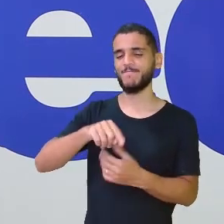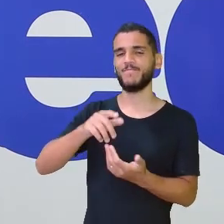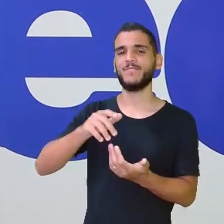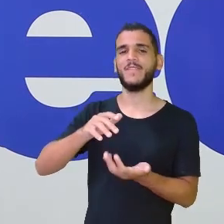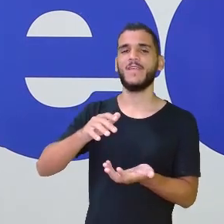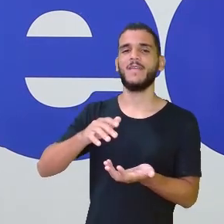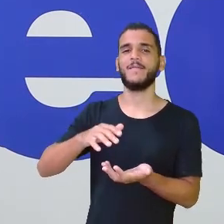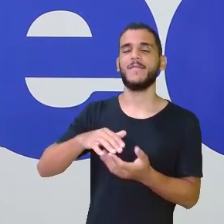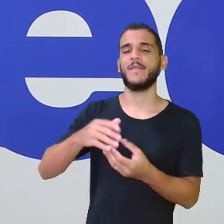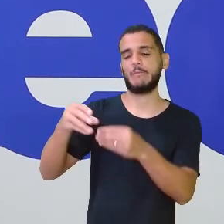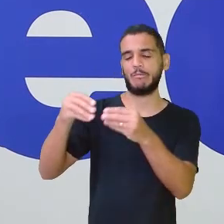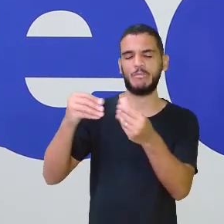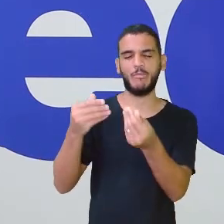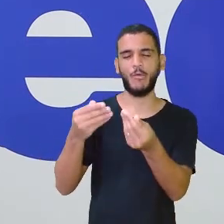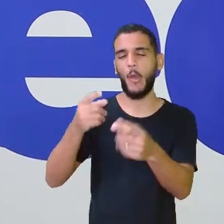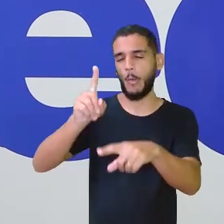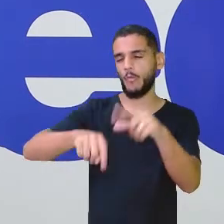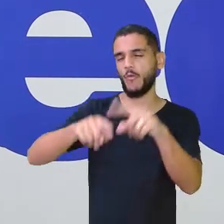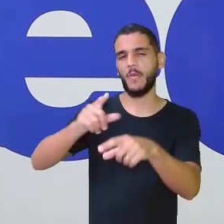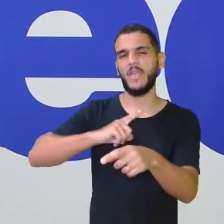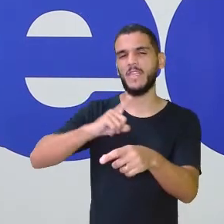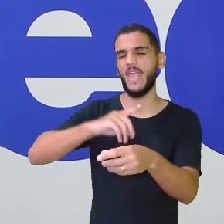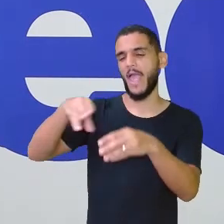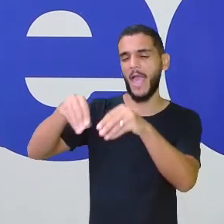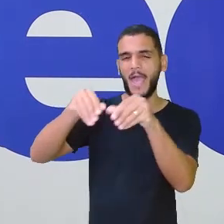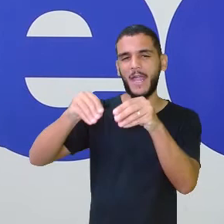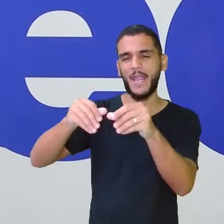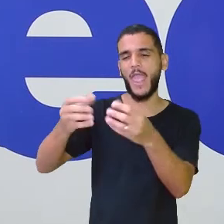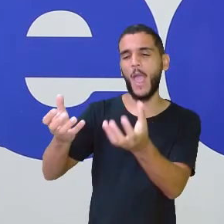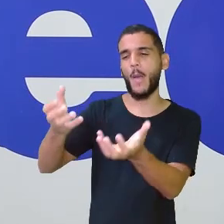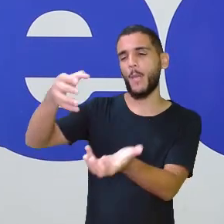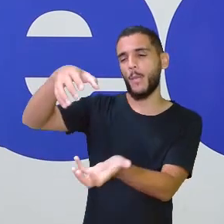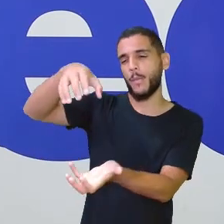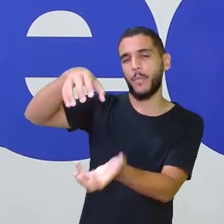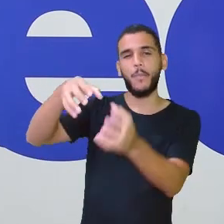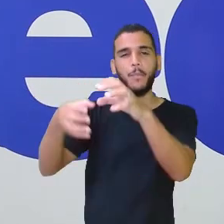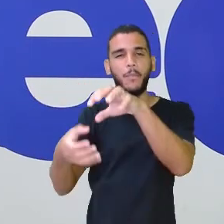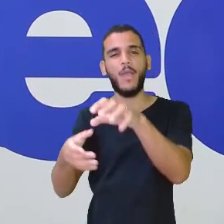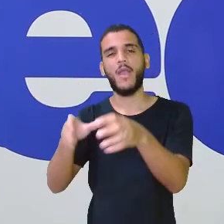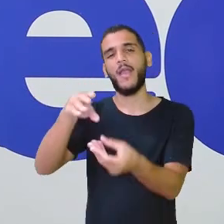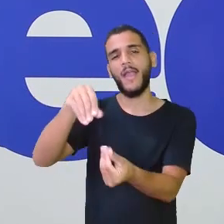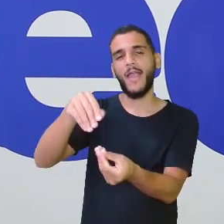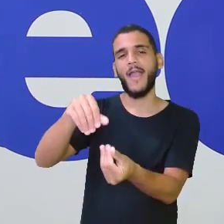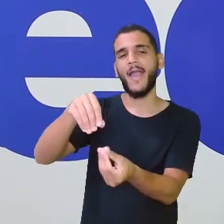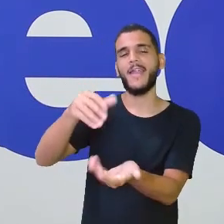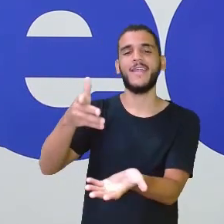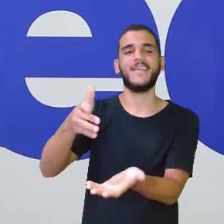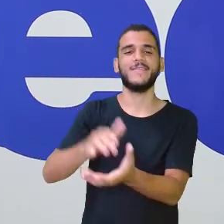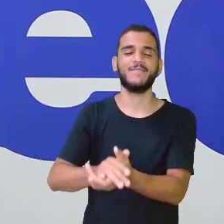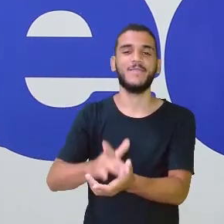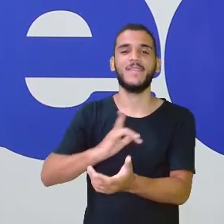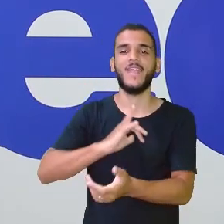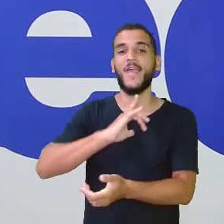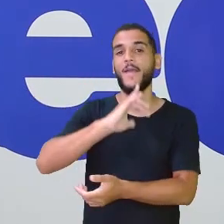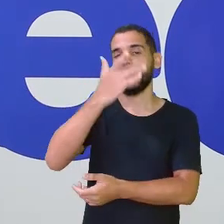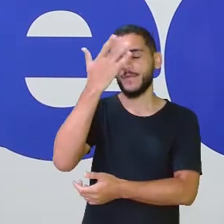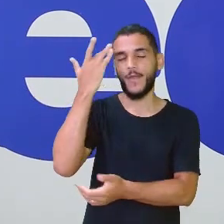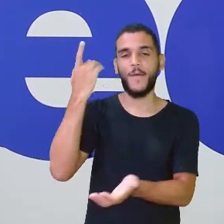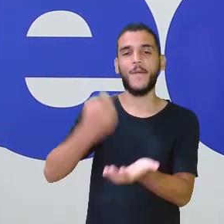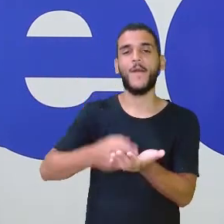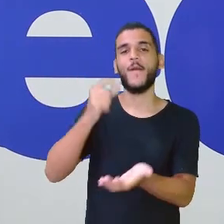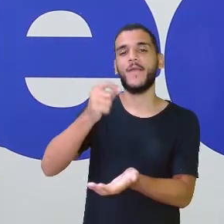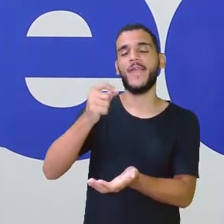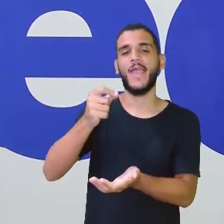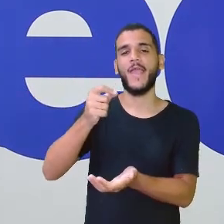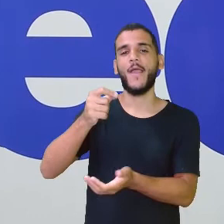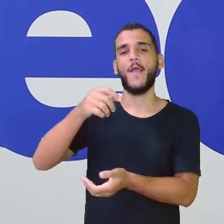que cai, cai, cai areia, sabe? Não foi tão bonitinho, professora Massa? E teve uns que botaram o bússolo, gente. E aí, quando o